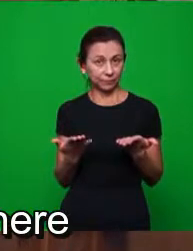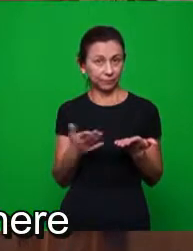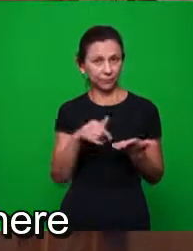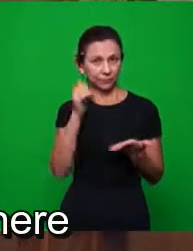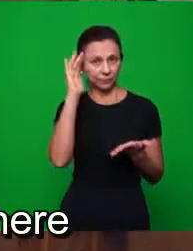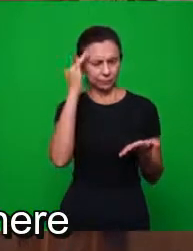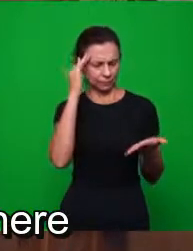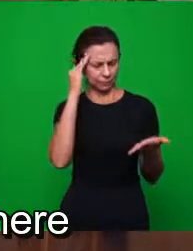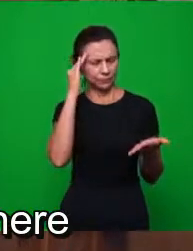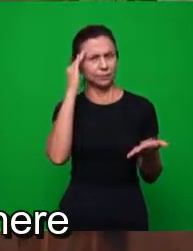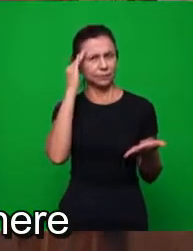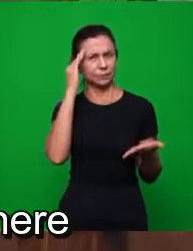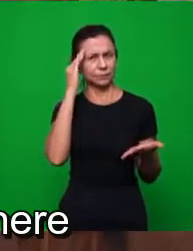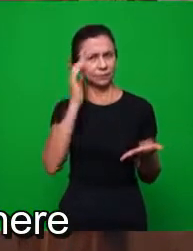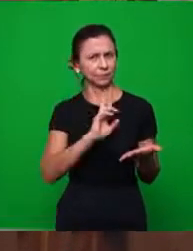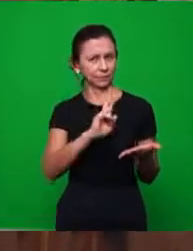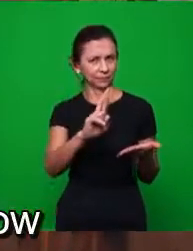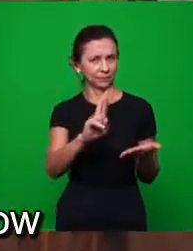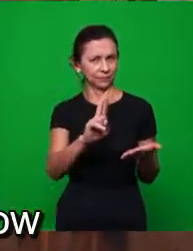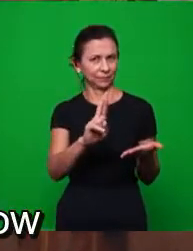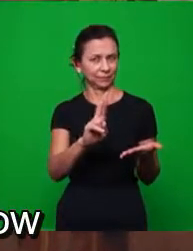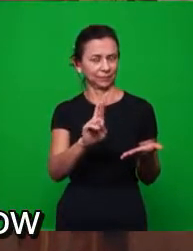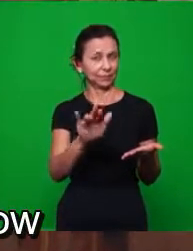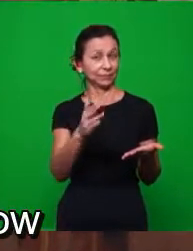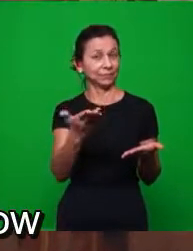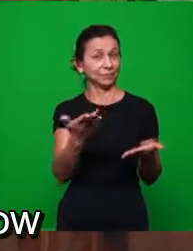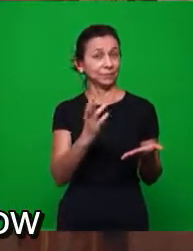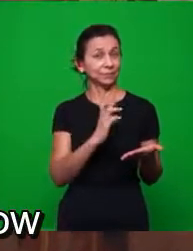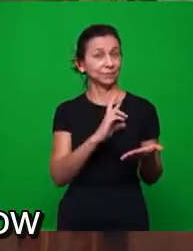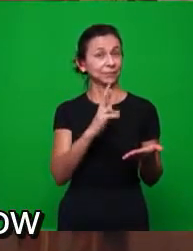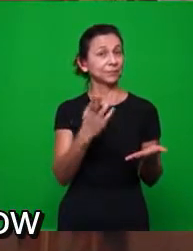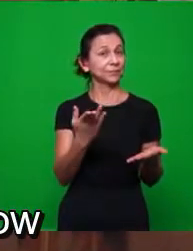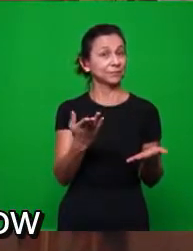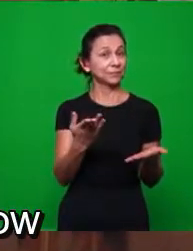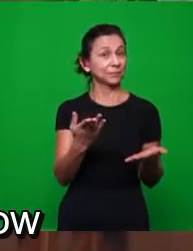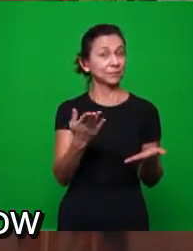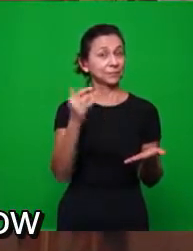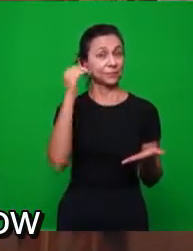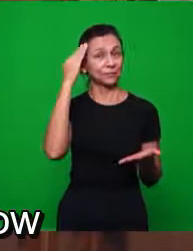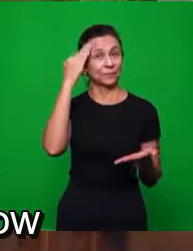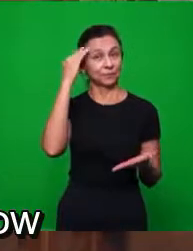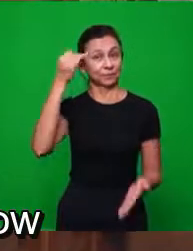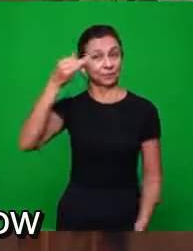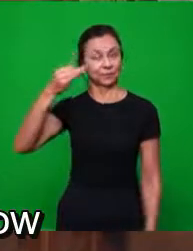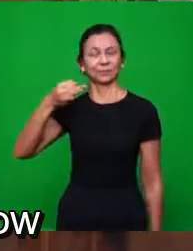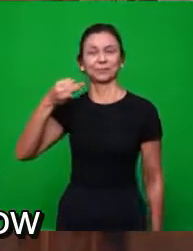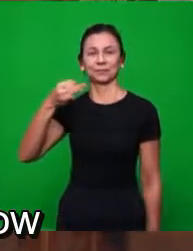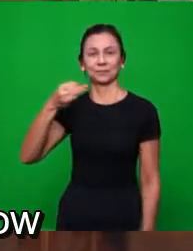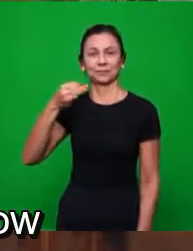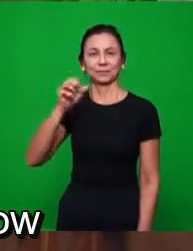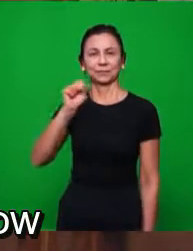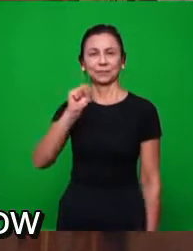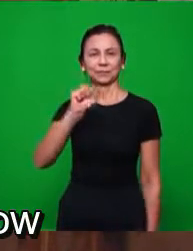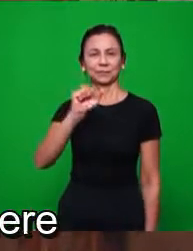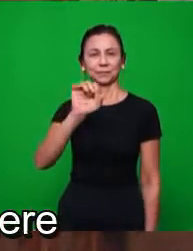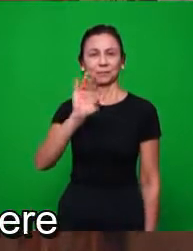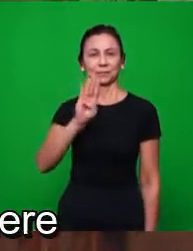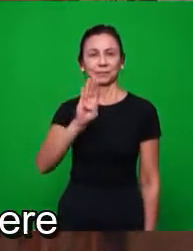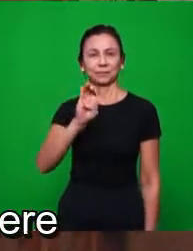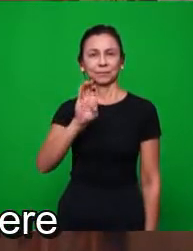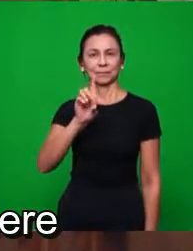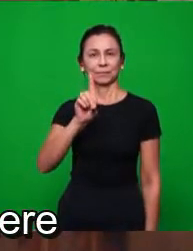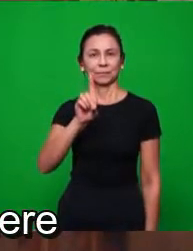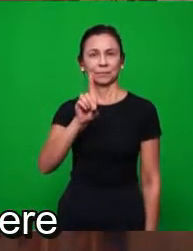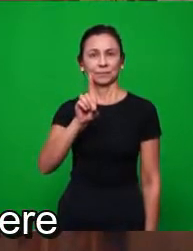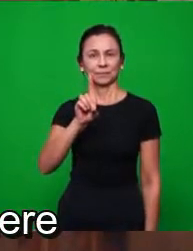entendido que já vinha a resposta aqui. Qual é? Resposta, sabedoria. Volta agora o